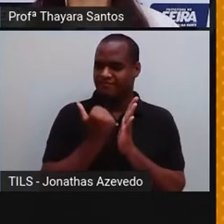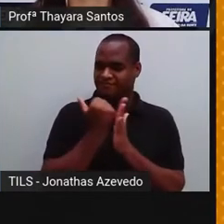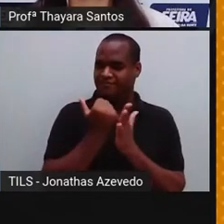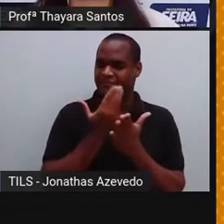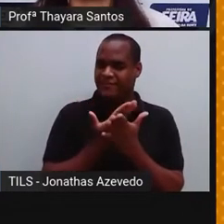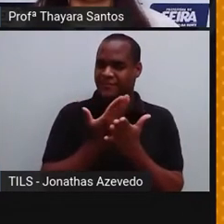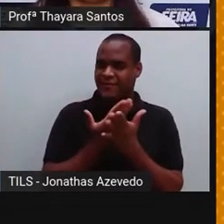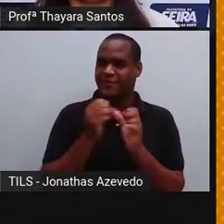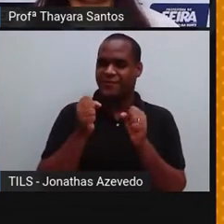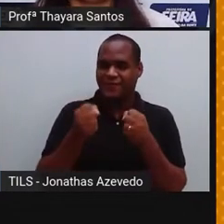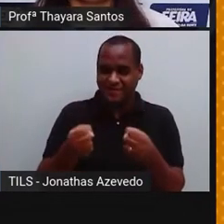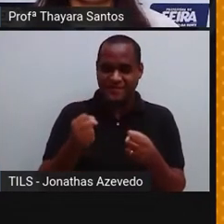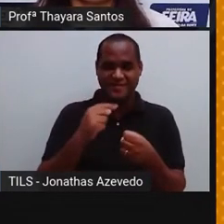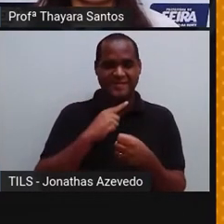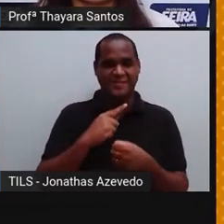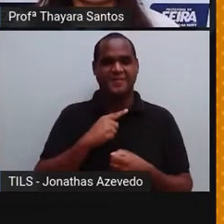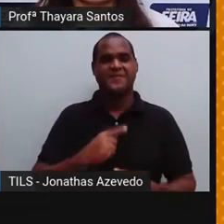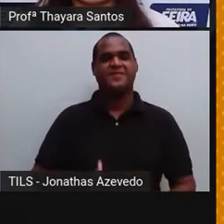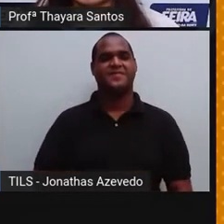continuar nossos estudos por aqui.